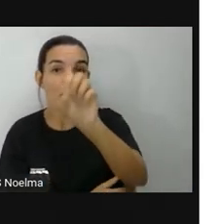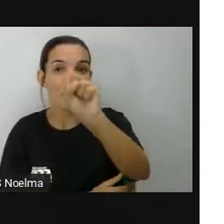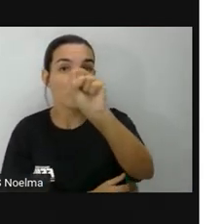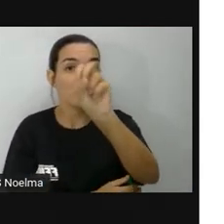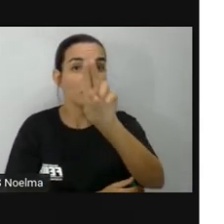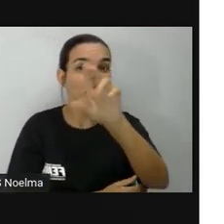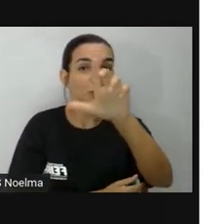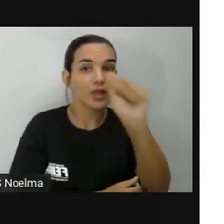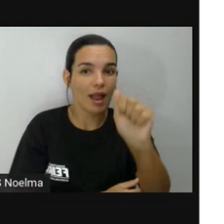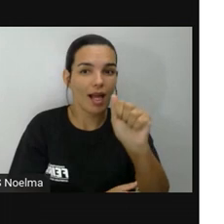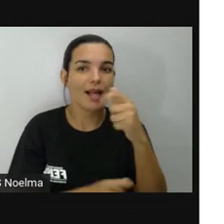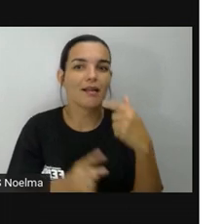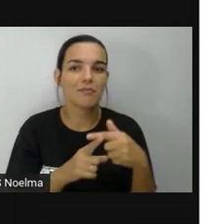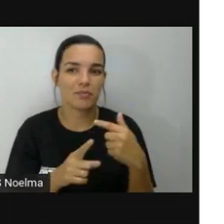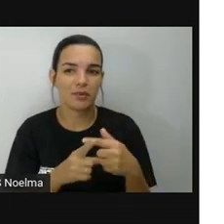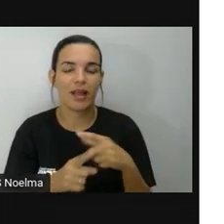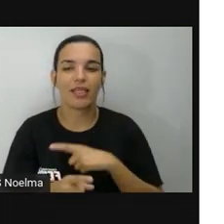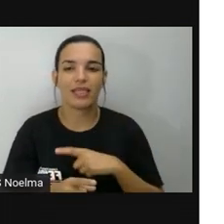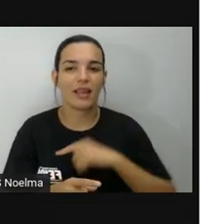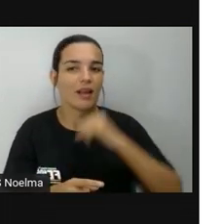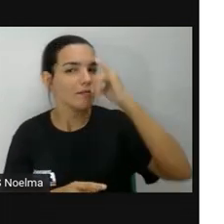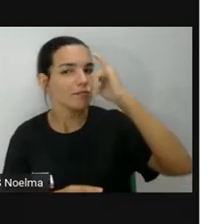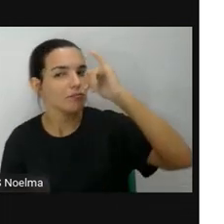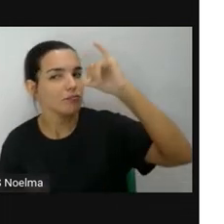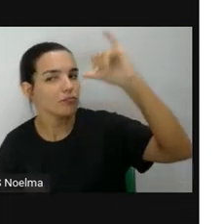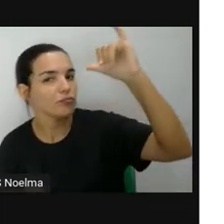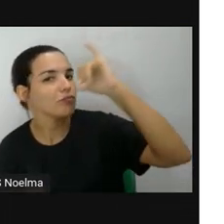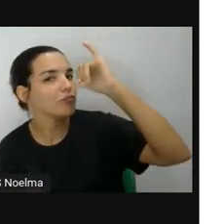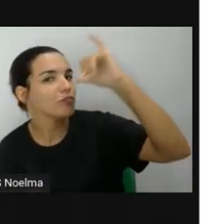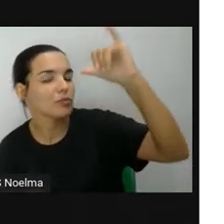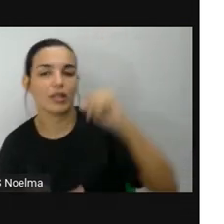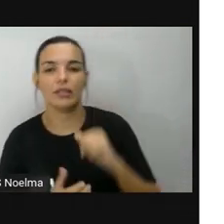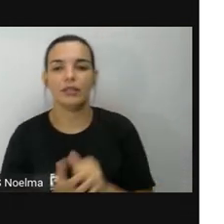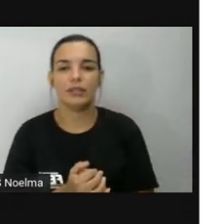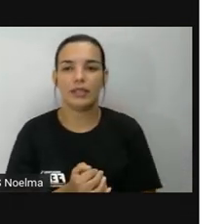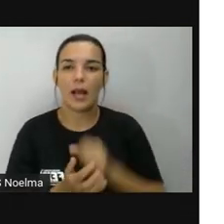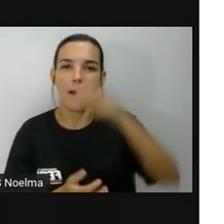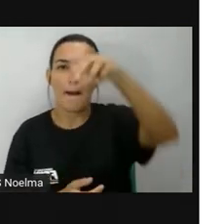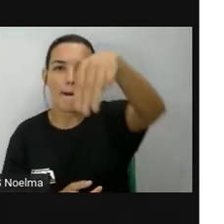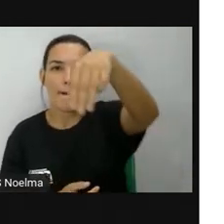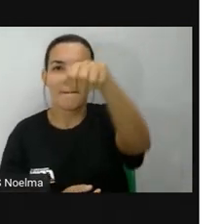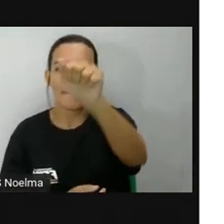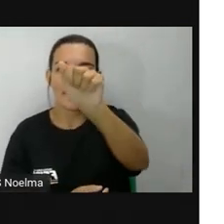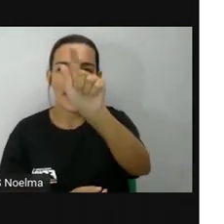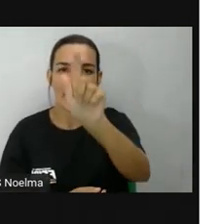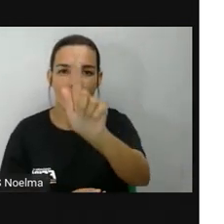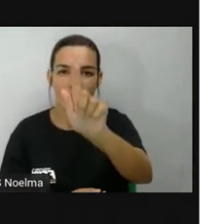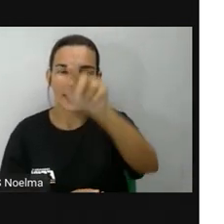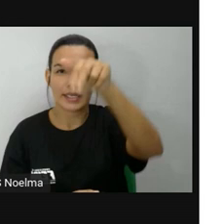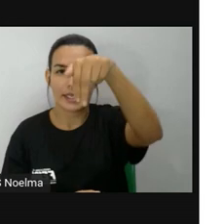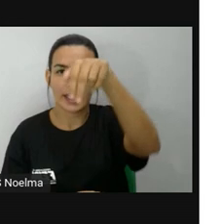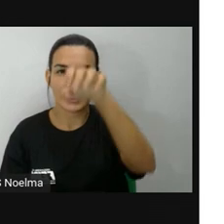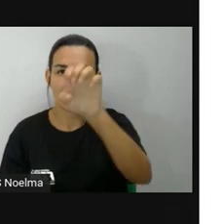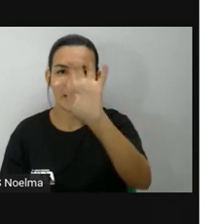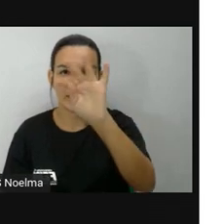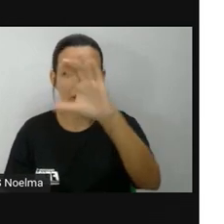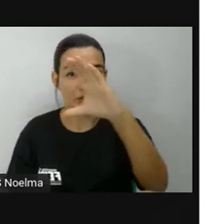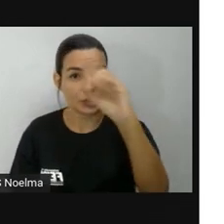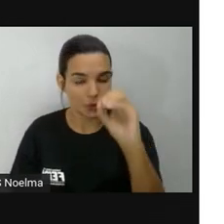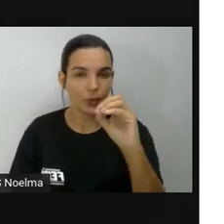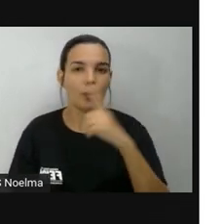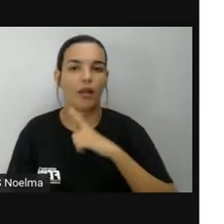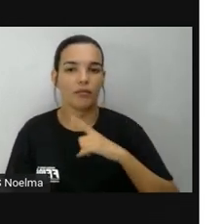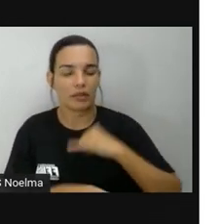superfície terrestre. Como será que ela faz isso? O núcleo da Terra é formado por metal em estado líquido e